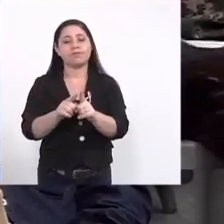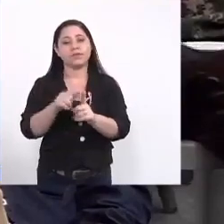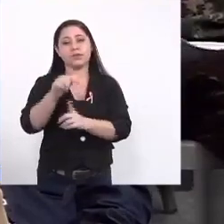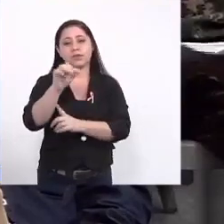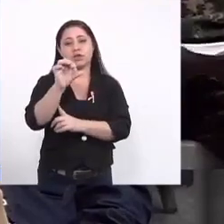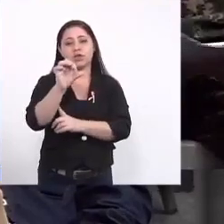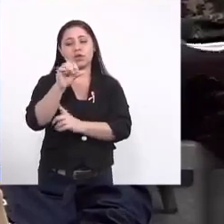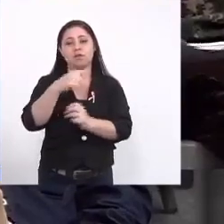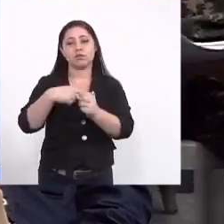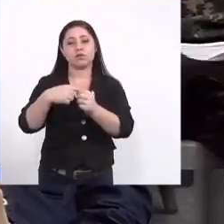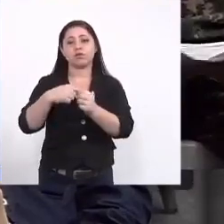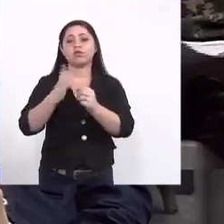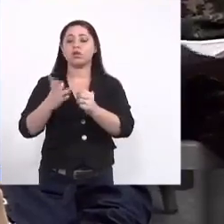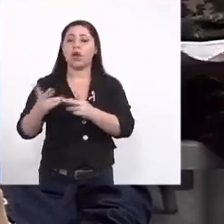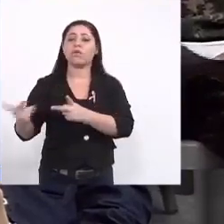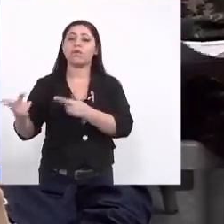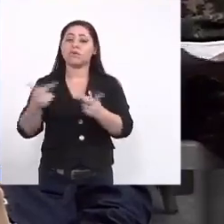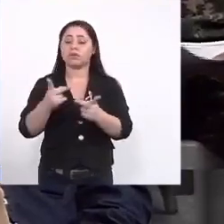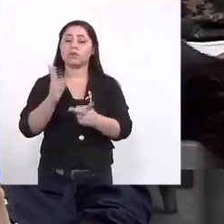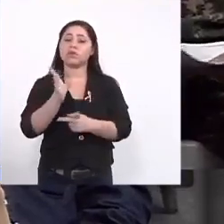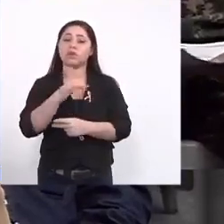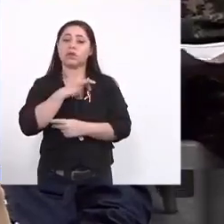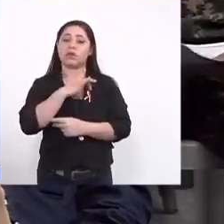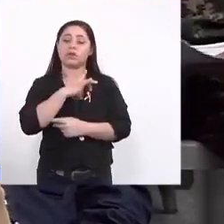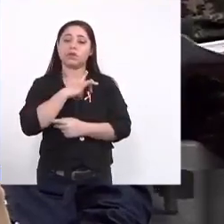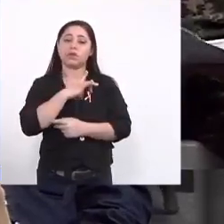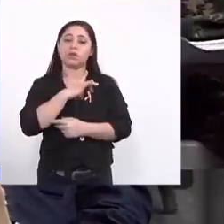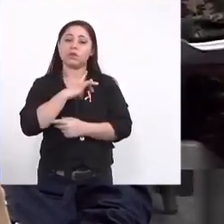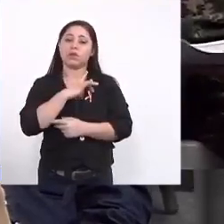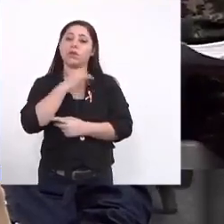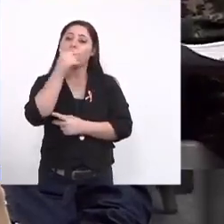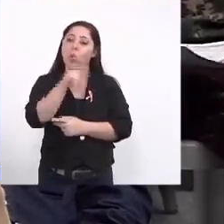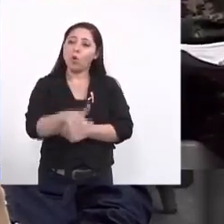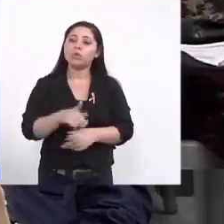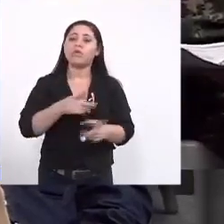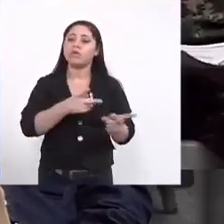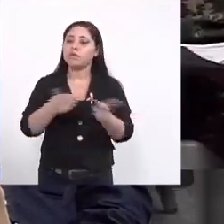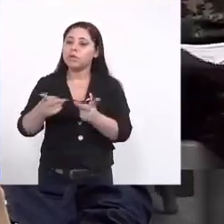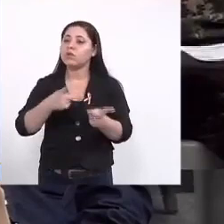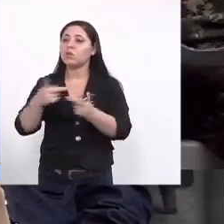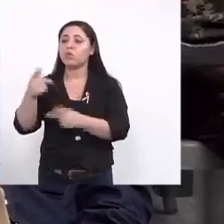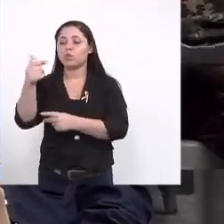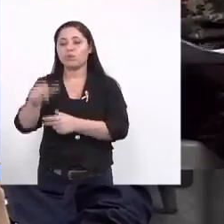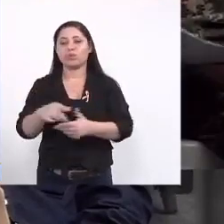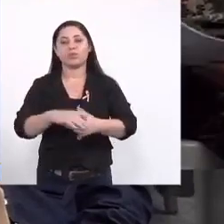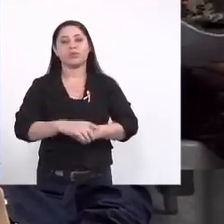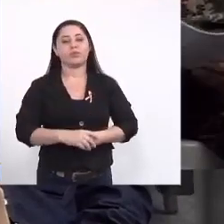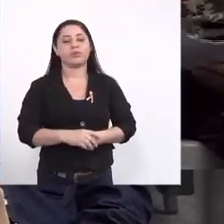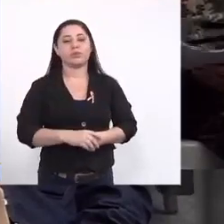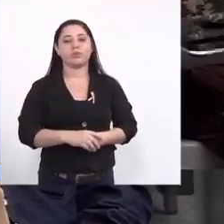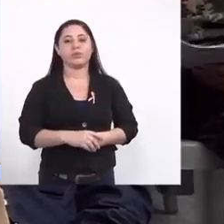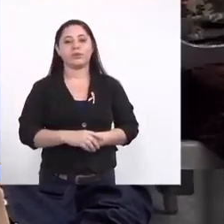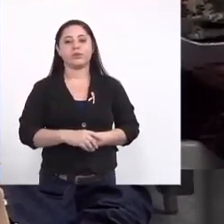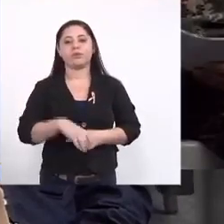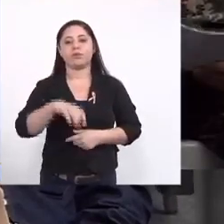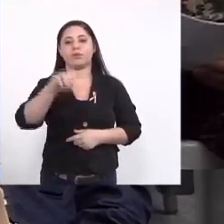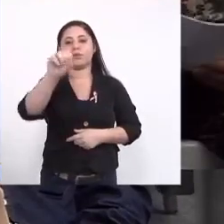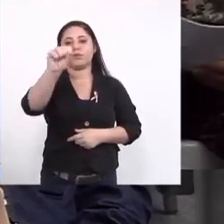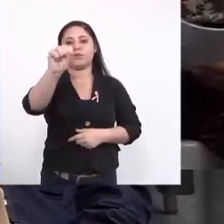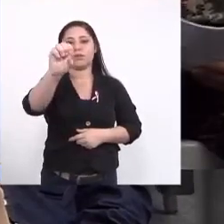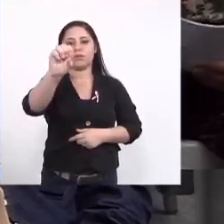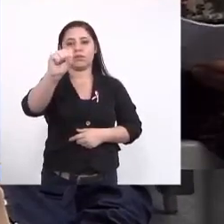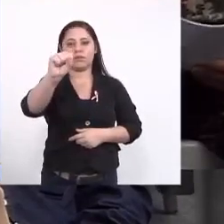setenta e nove municípios já receberam visitas e seguem recebendo essas visitas acesse